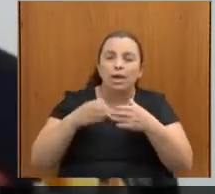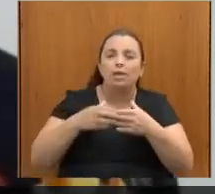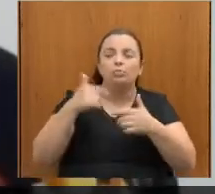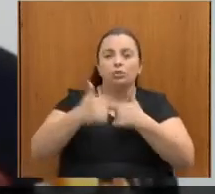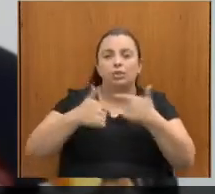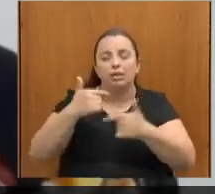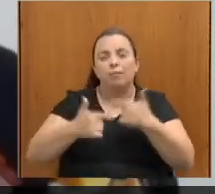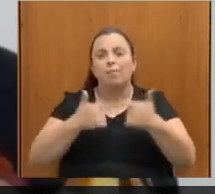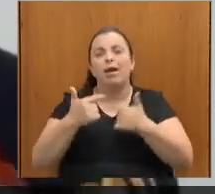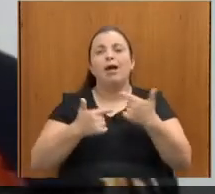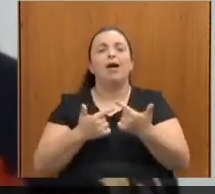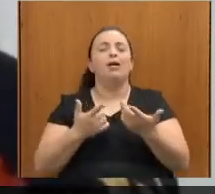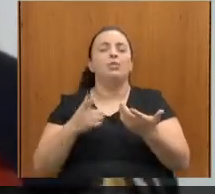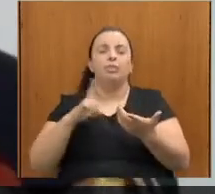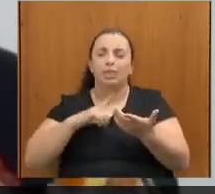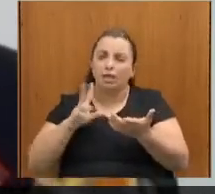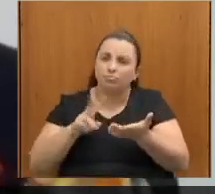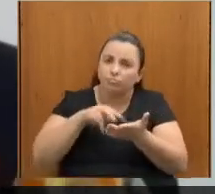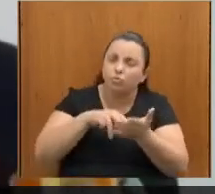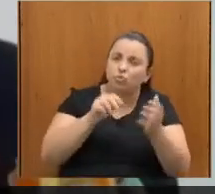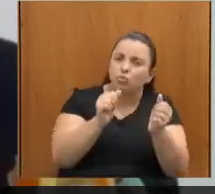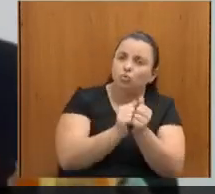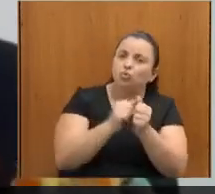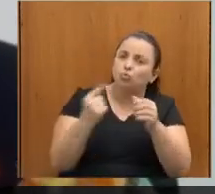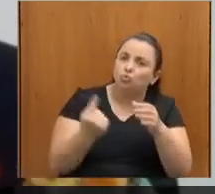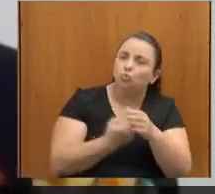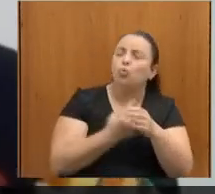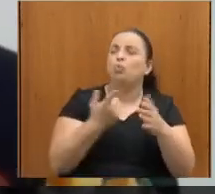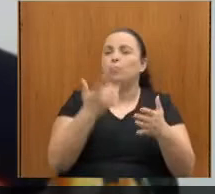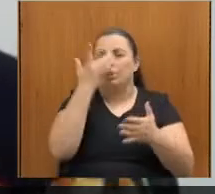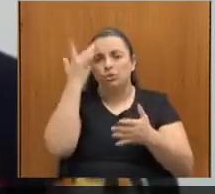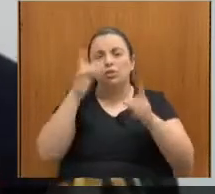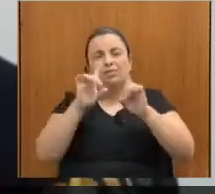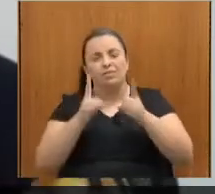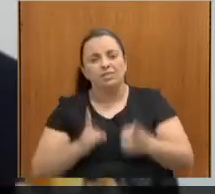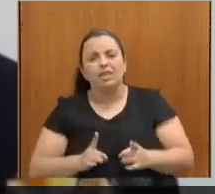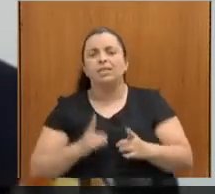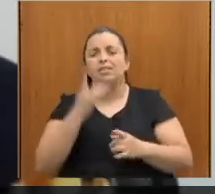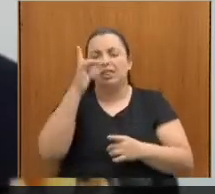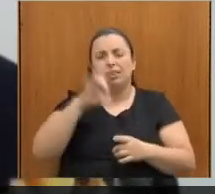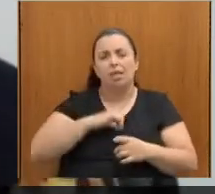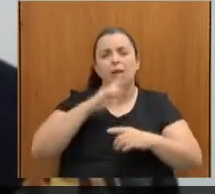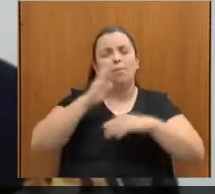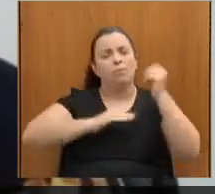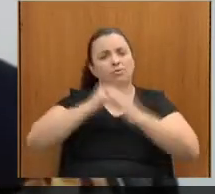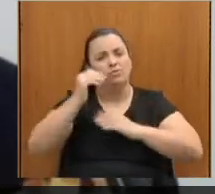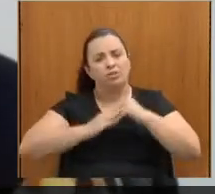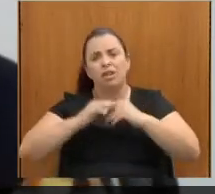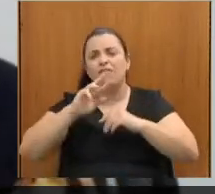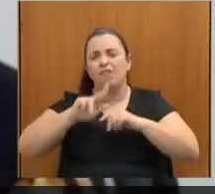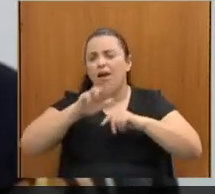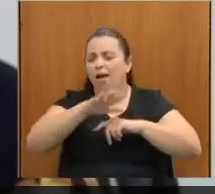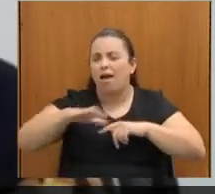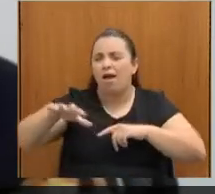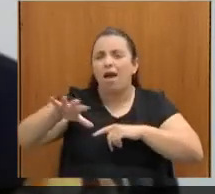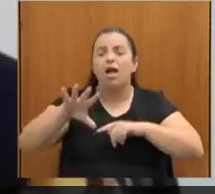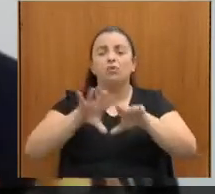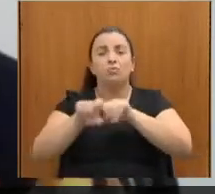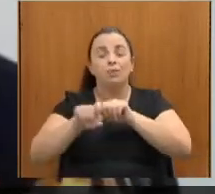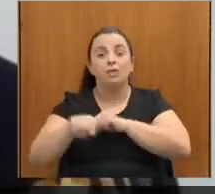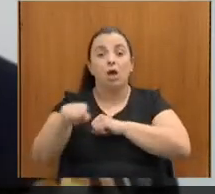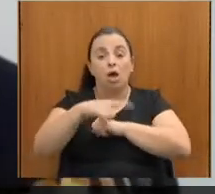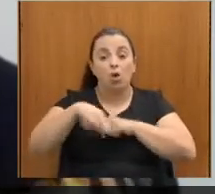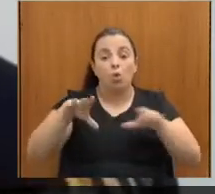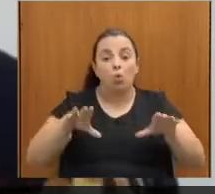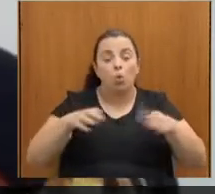deficiência, de todos os tipos de deficiência, pessoas de todas as áreas de formação, vem trabalhando na construção de um instrumento